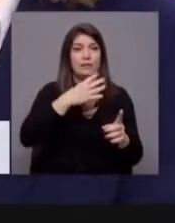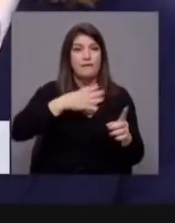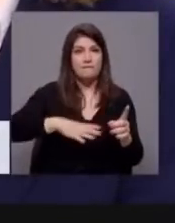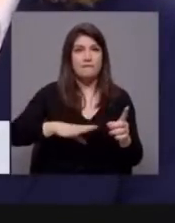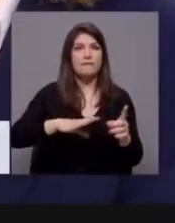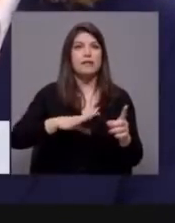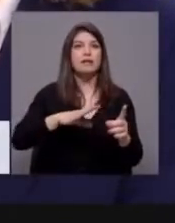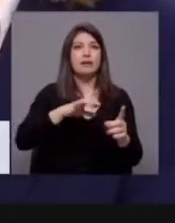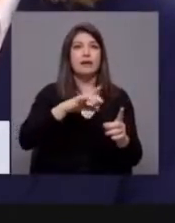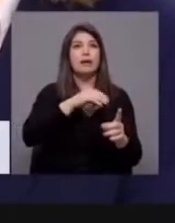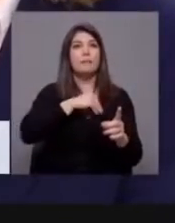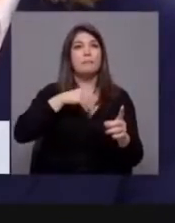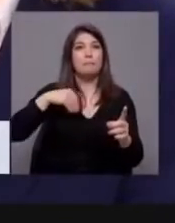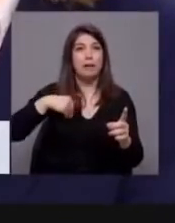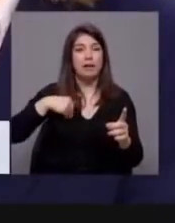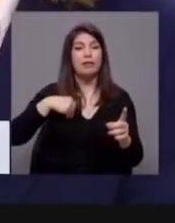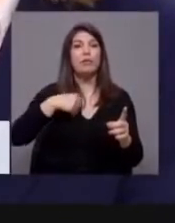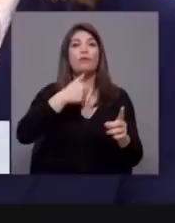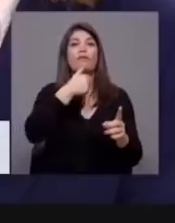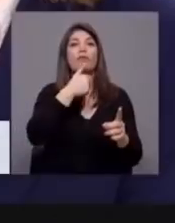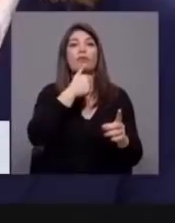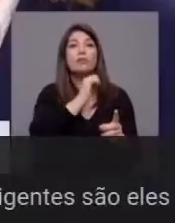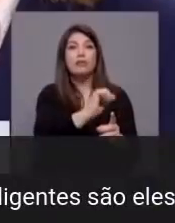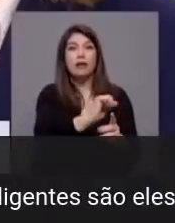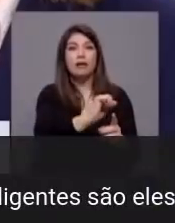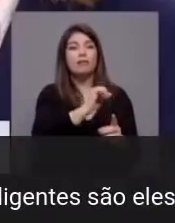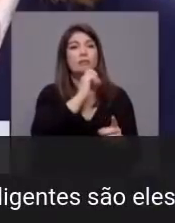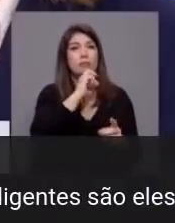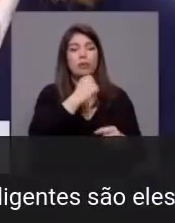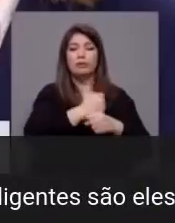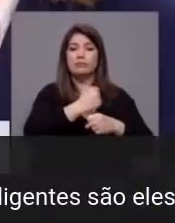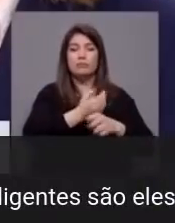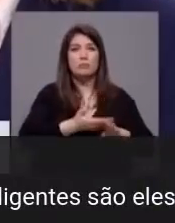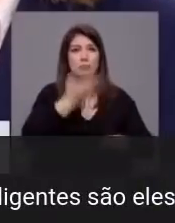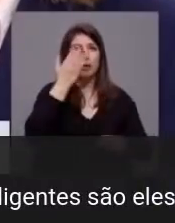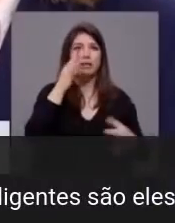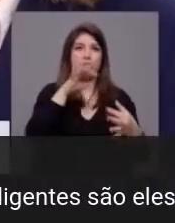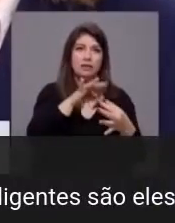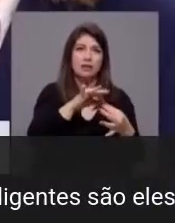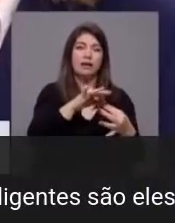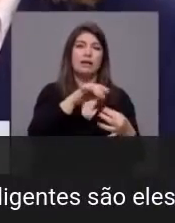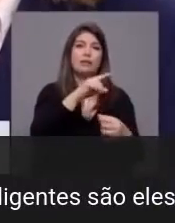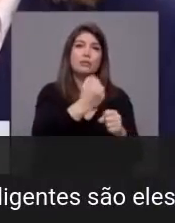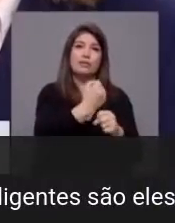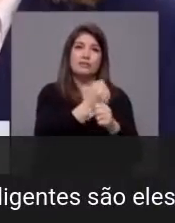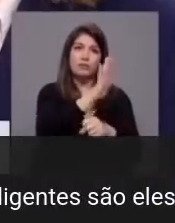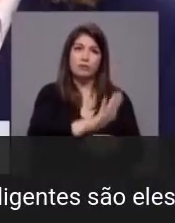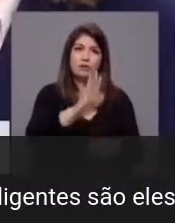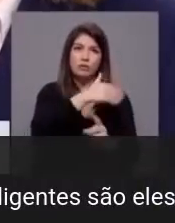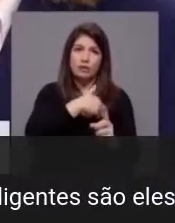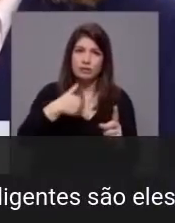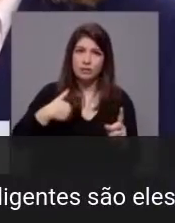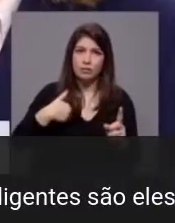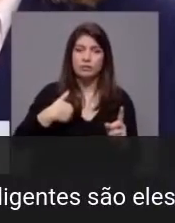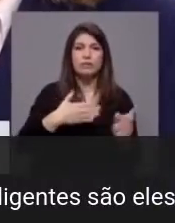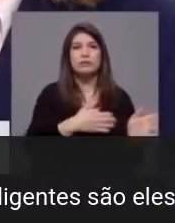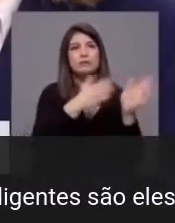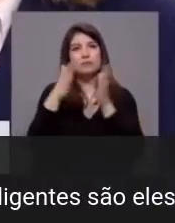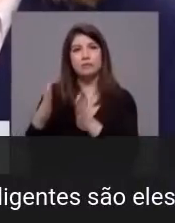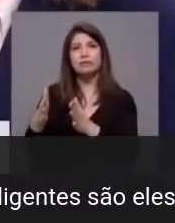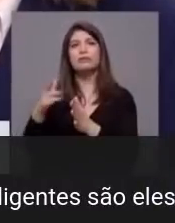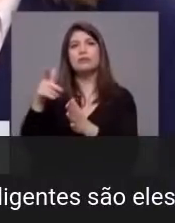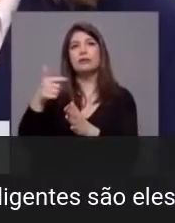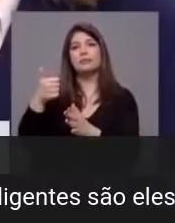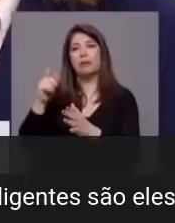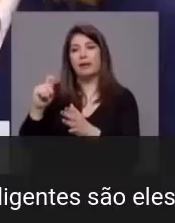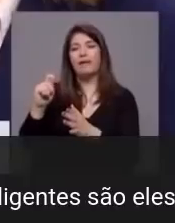vontade livre dos médicos podem produzir mais no SNS com melhores contrapartidas e a dedicação exclusiva que o